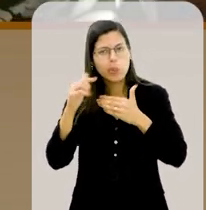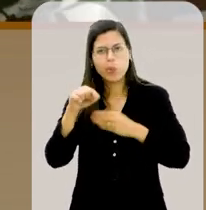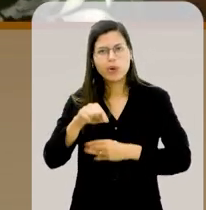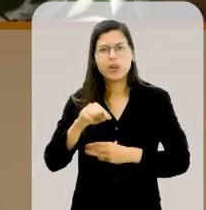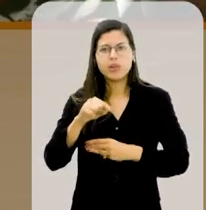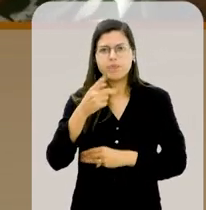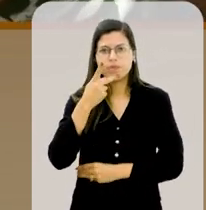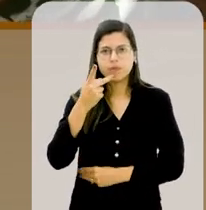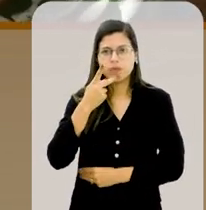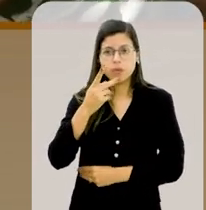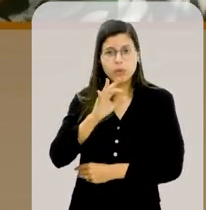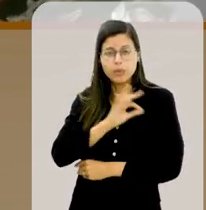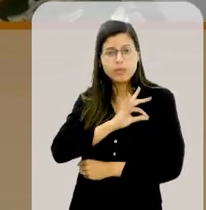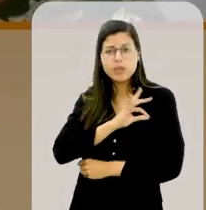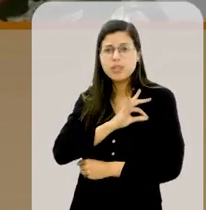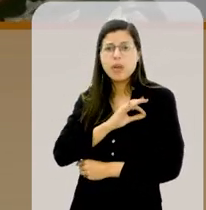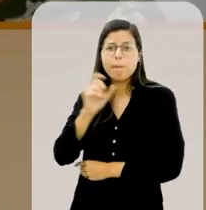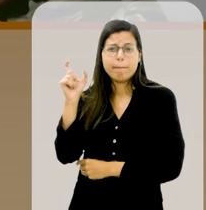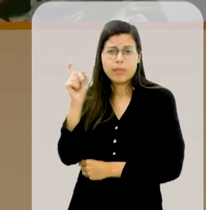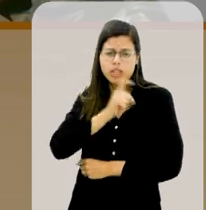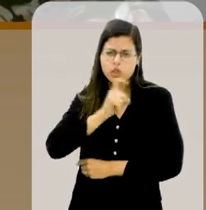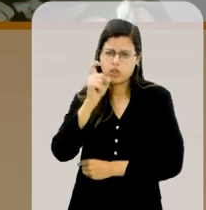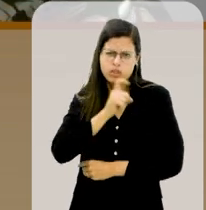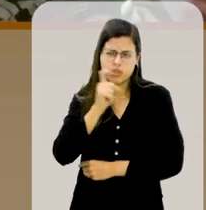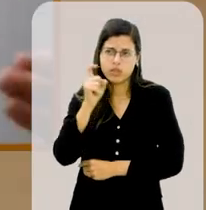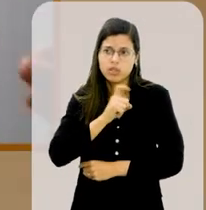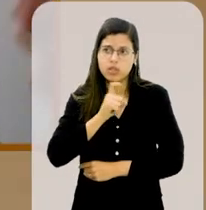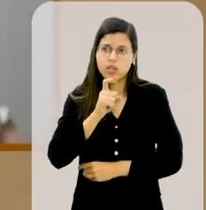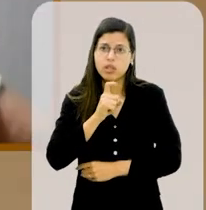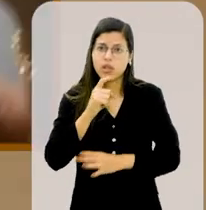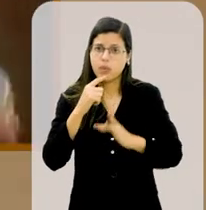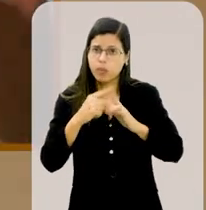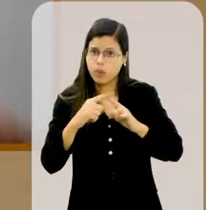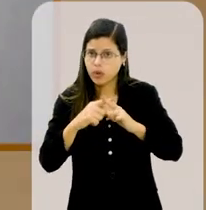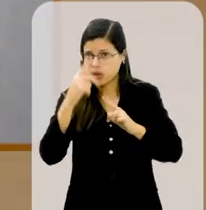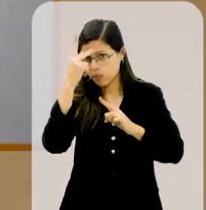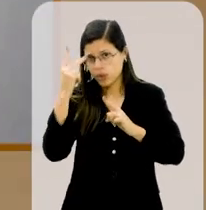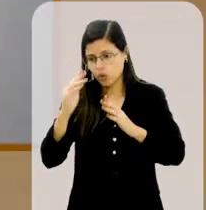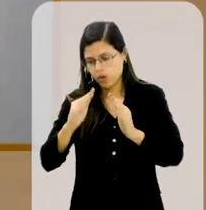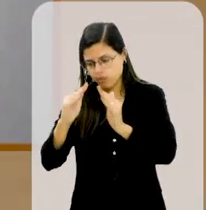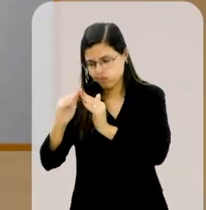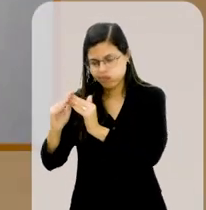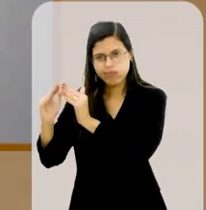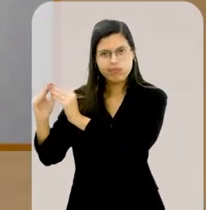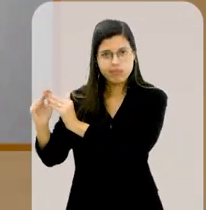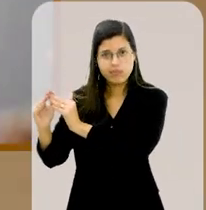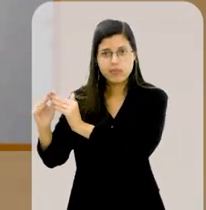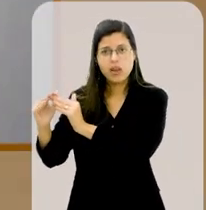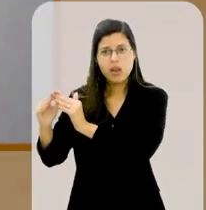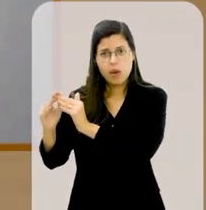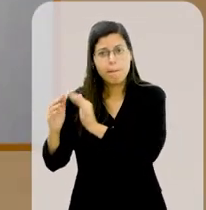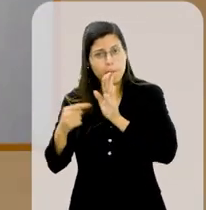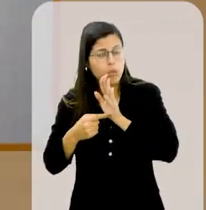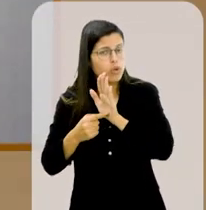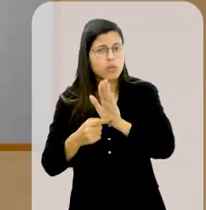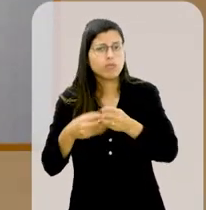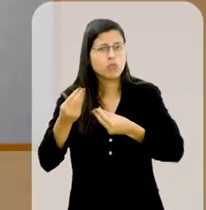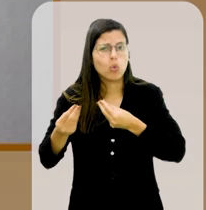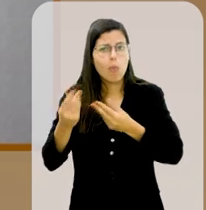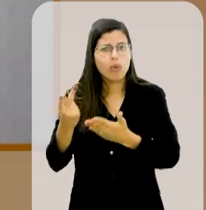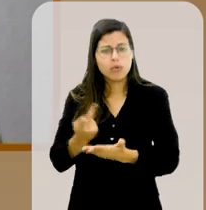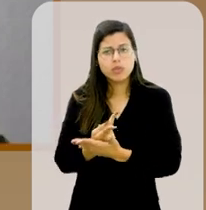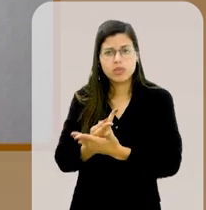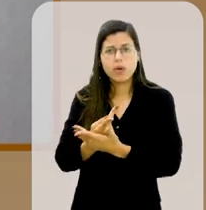o que ele falou foi tudo mentira. Não só porque os vizinhos mostraram a versão dos